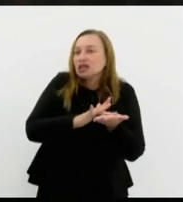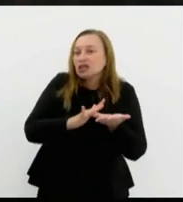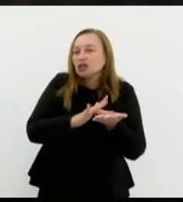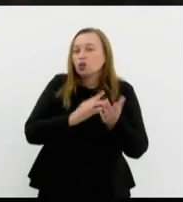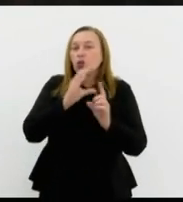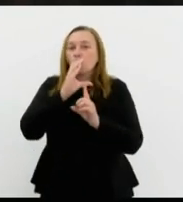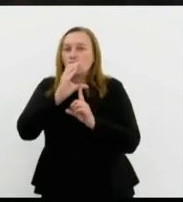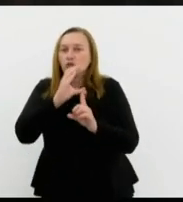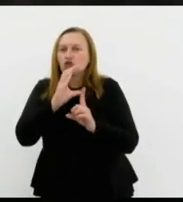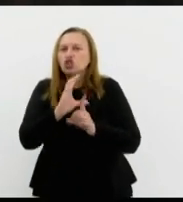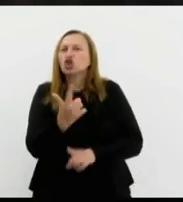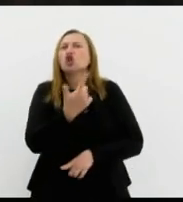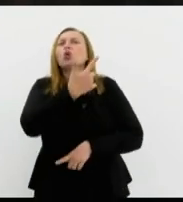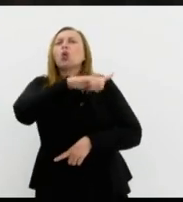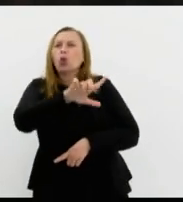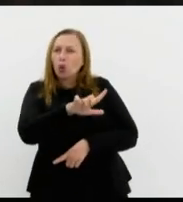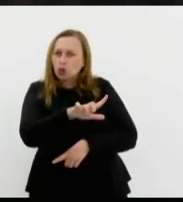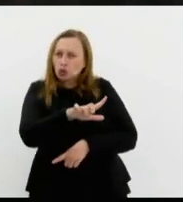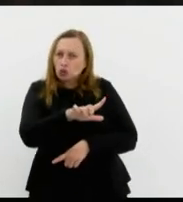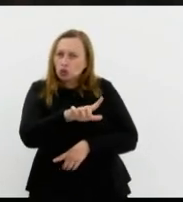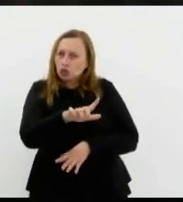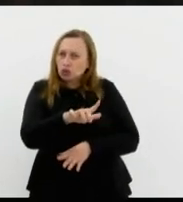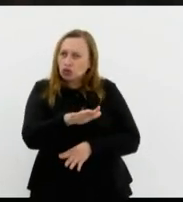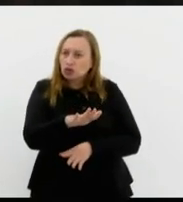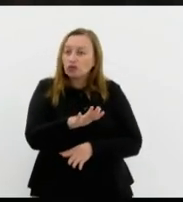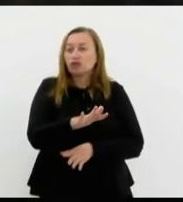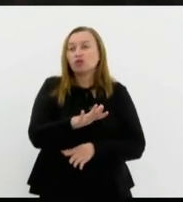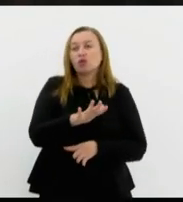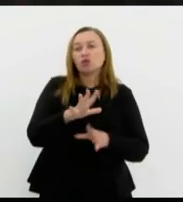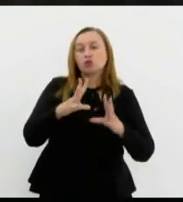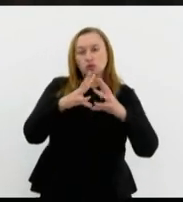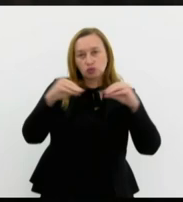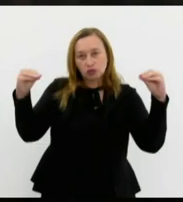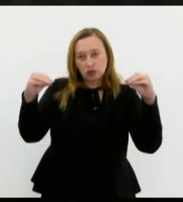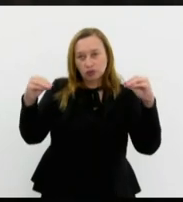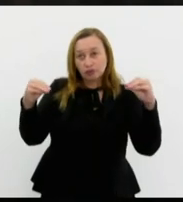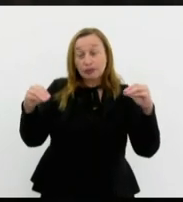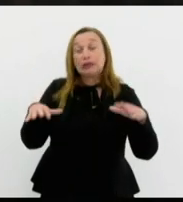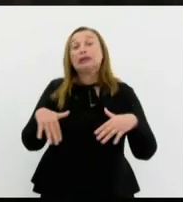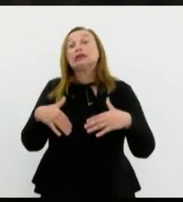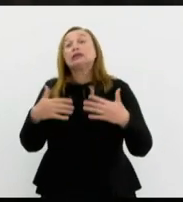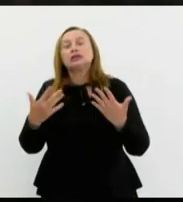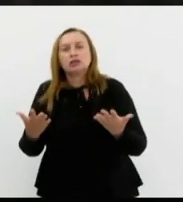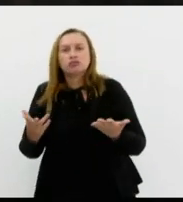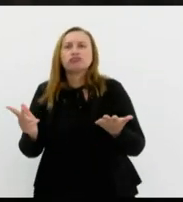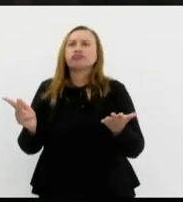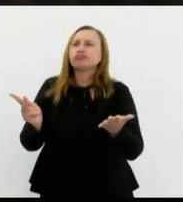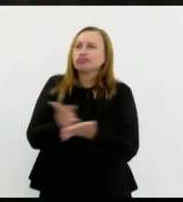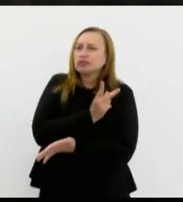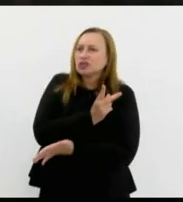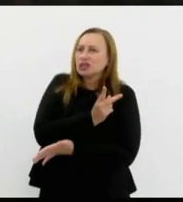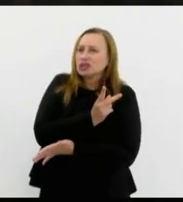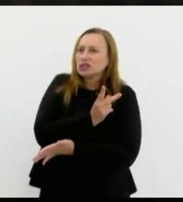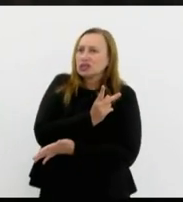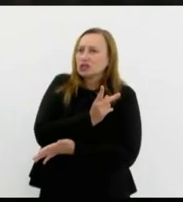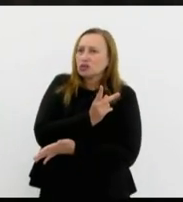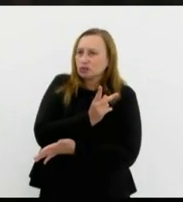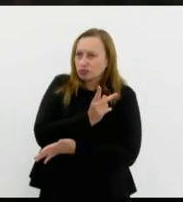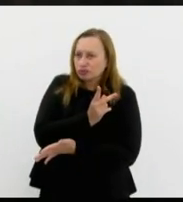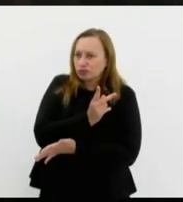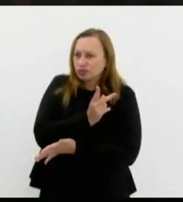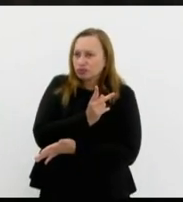etc que foram dizimados e foi assim que aconteceu o genocídio por quê